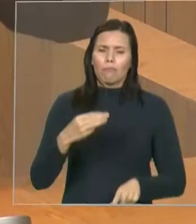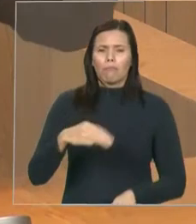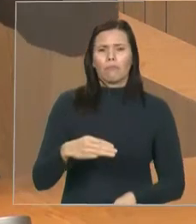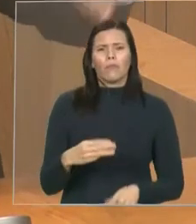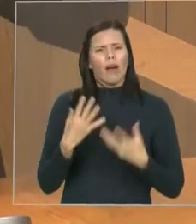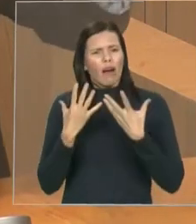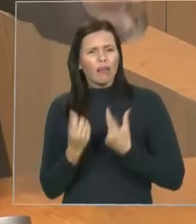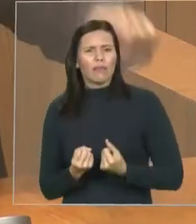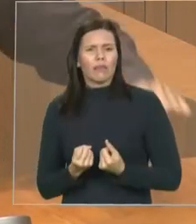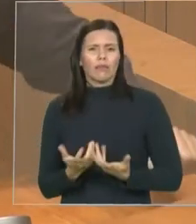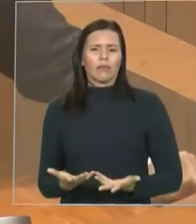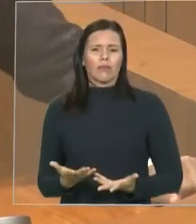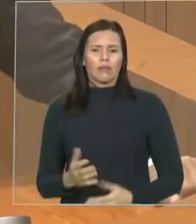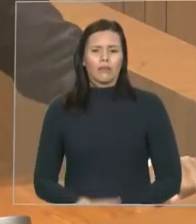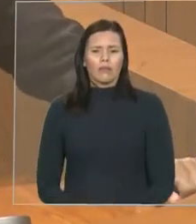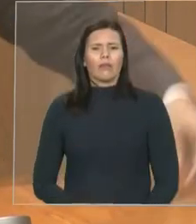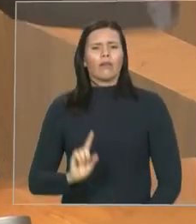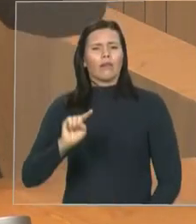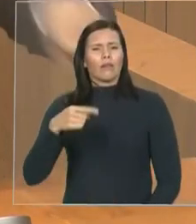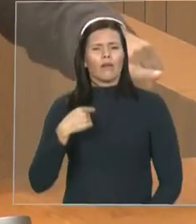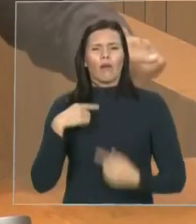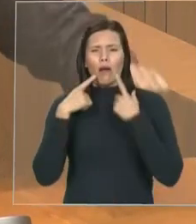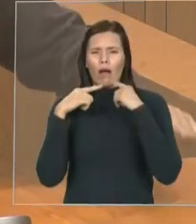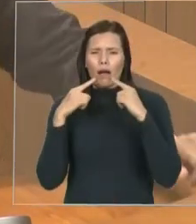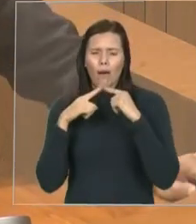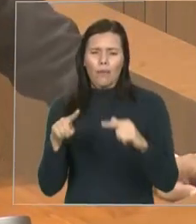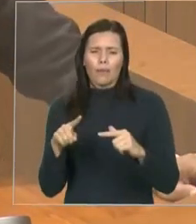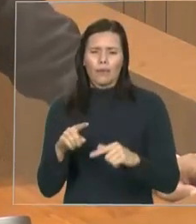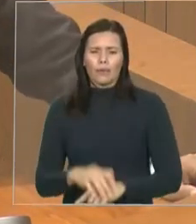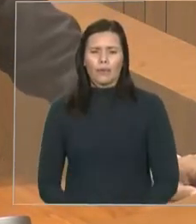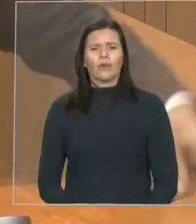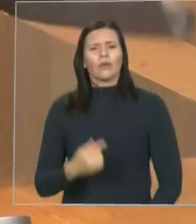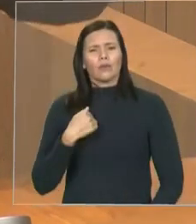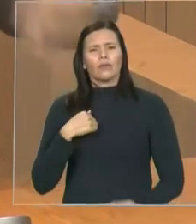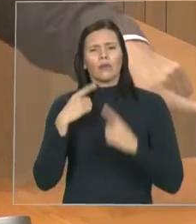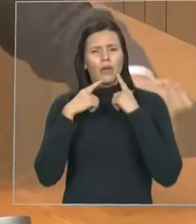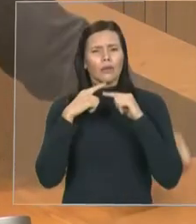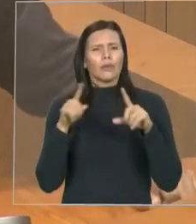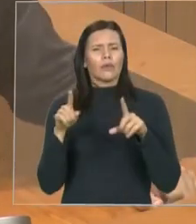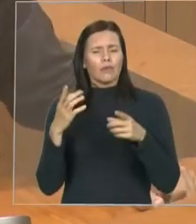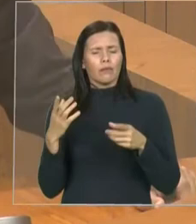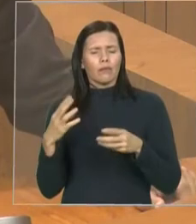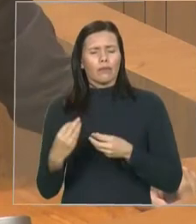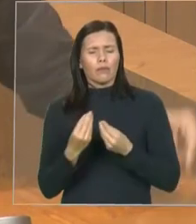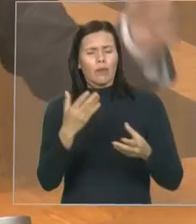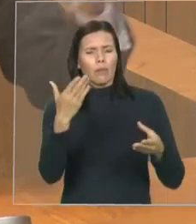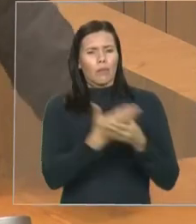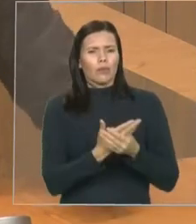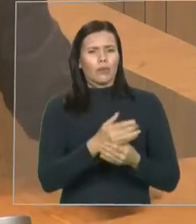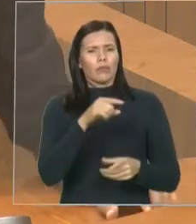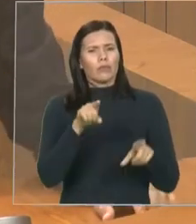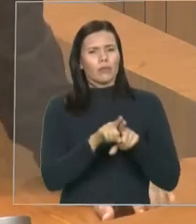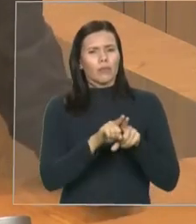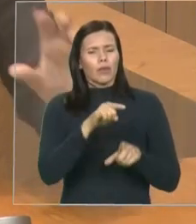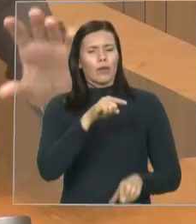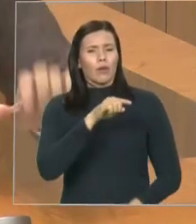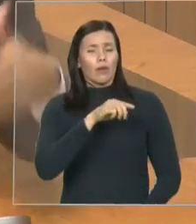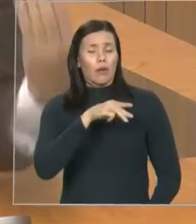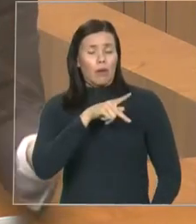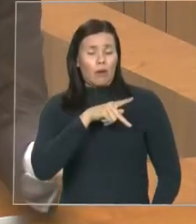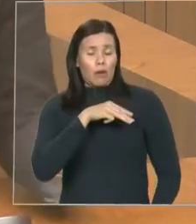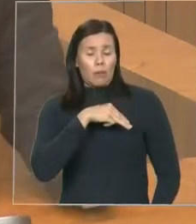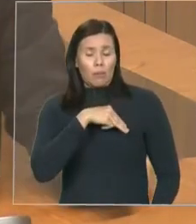Somente depois da nossa denúncia, denúncia no Ministério Público, denúncia na OAB, na Procuradoria,